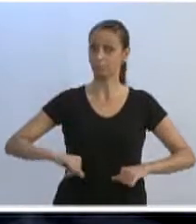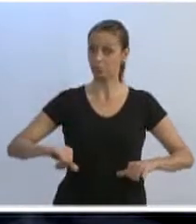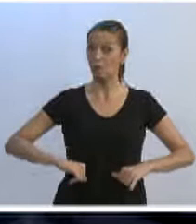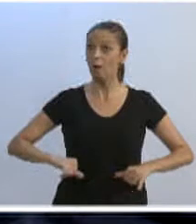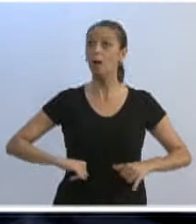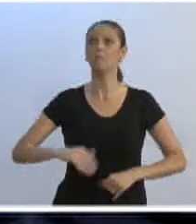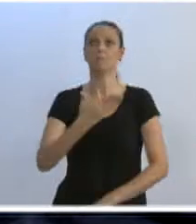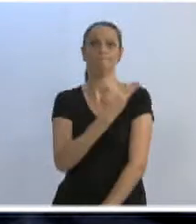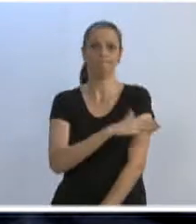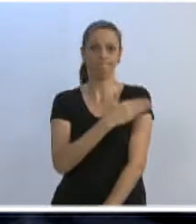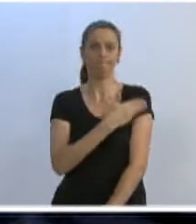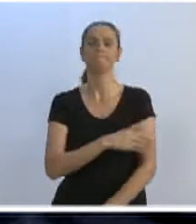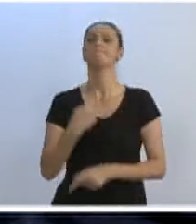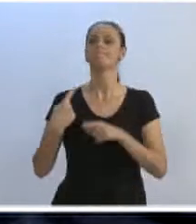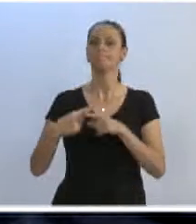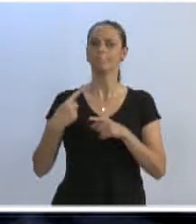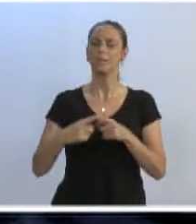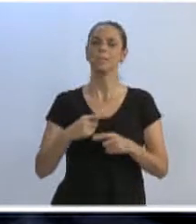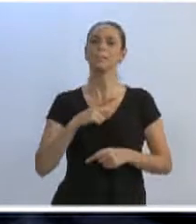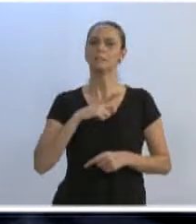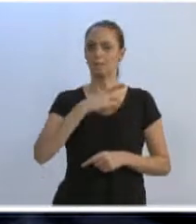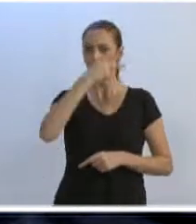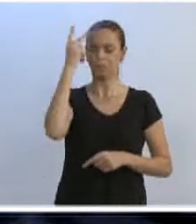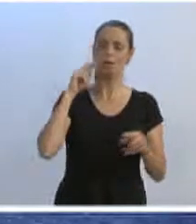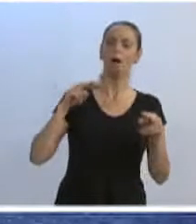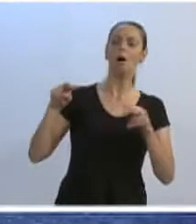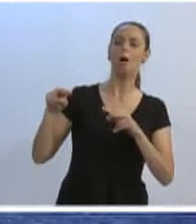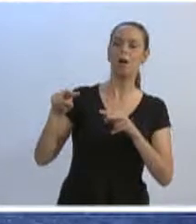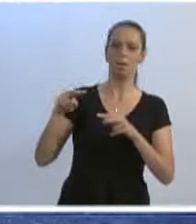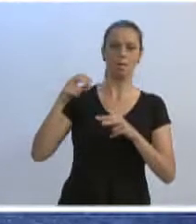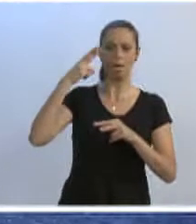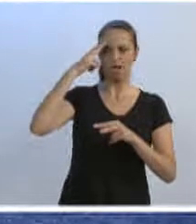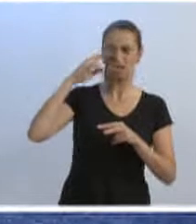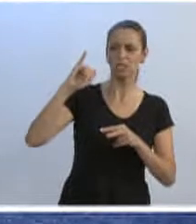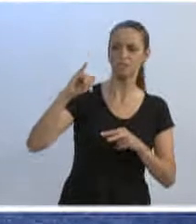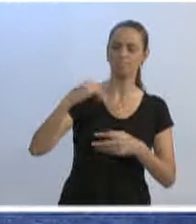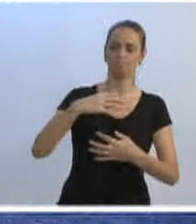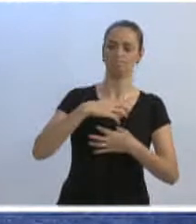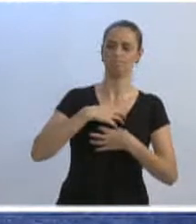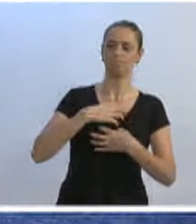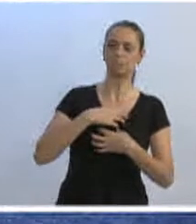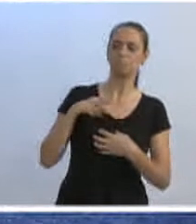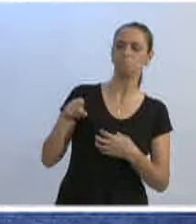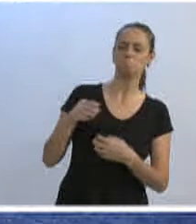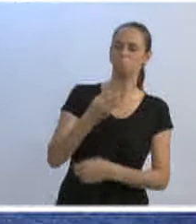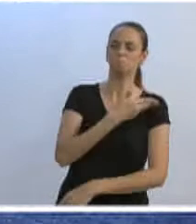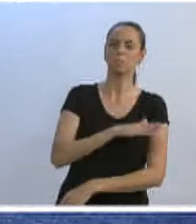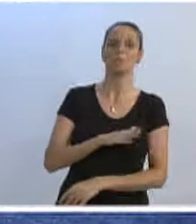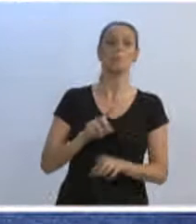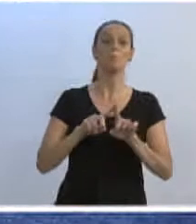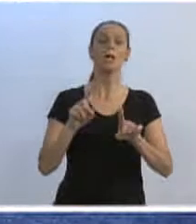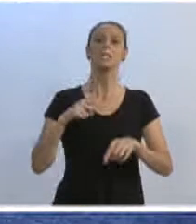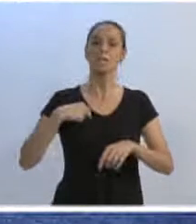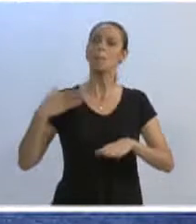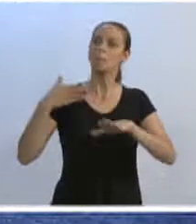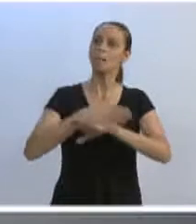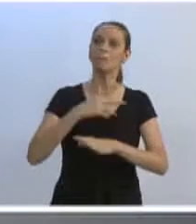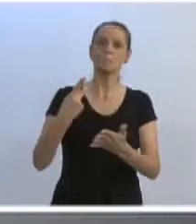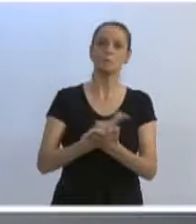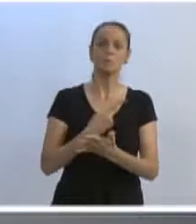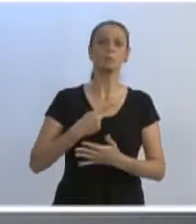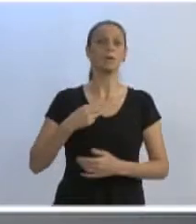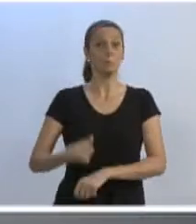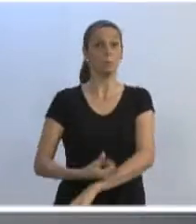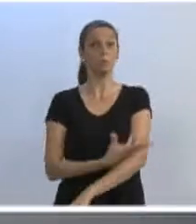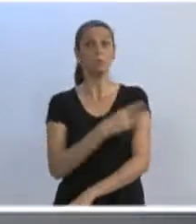muita gente que, infelizmente, tem preconceito. Estive lá e me emocionei muito com a manifestação, com a questão da culinária, com a